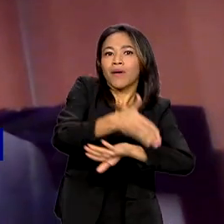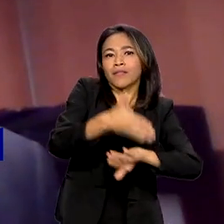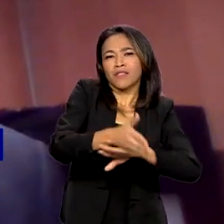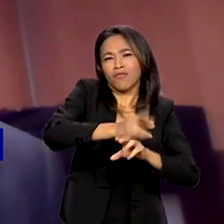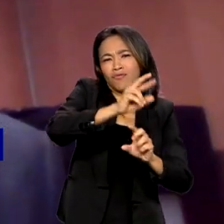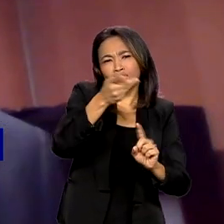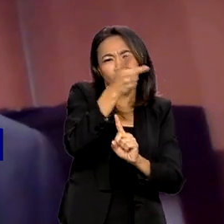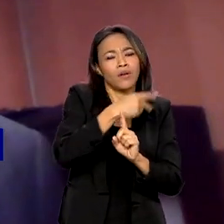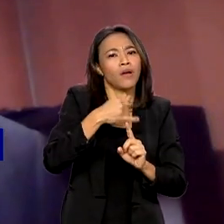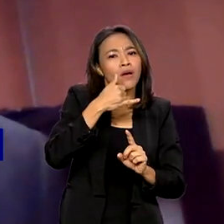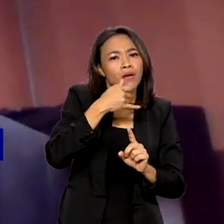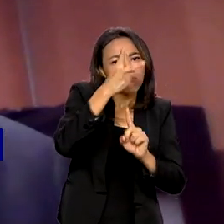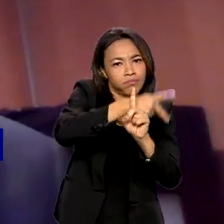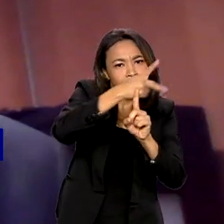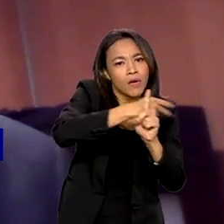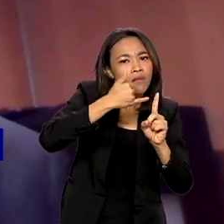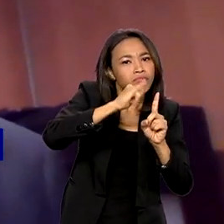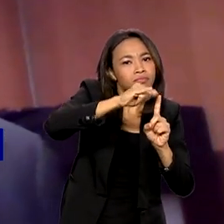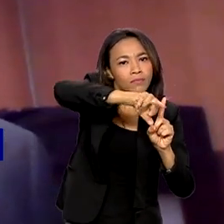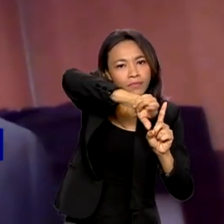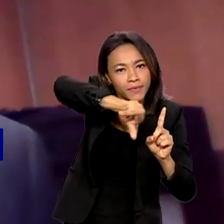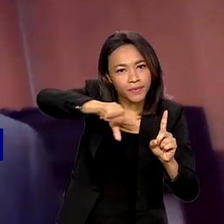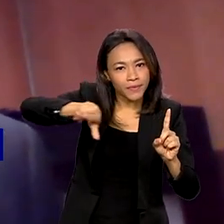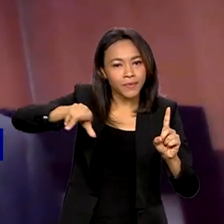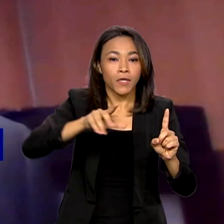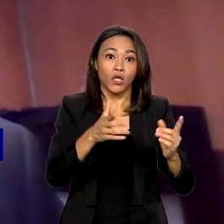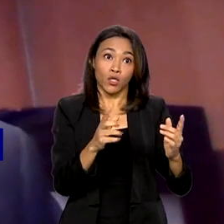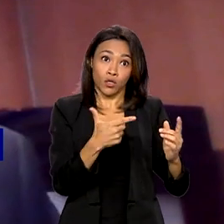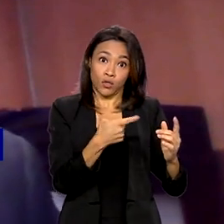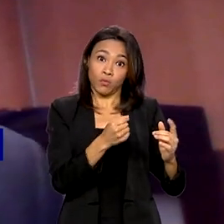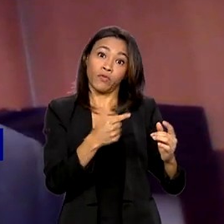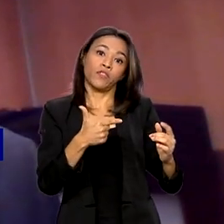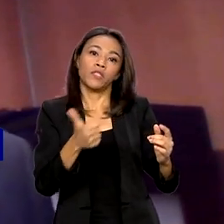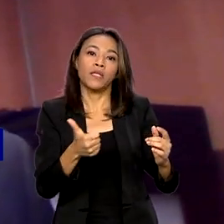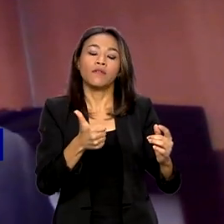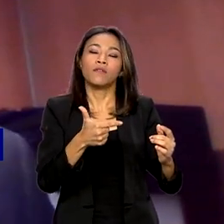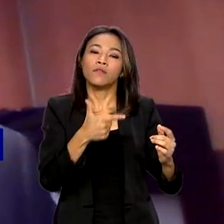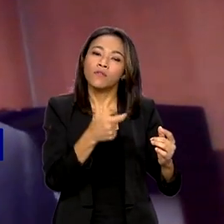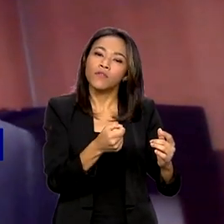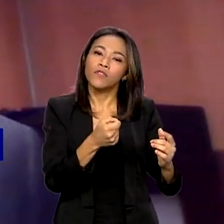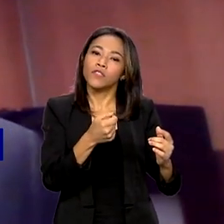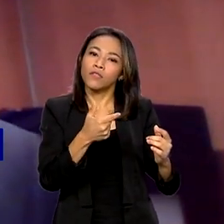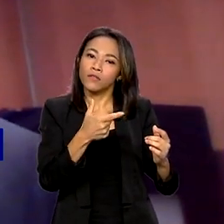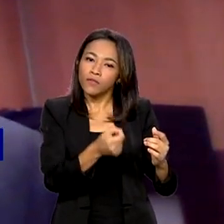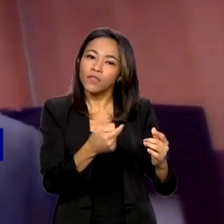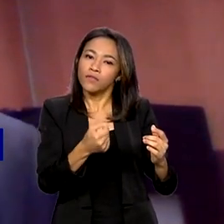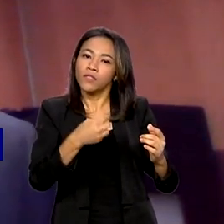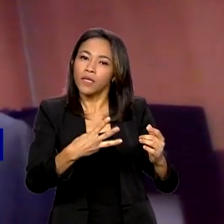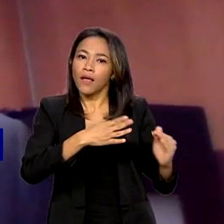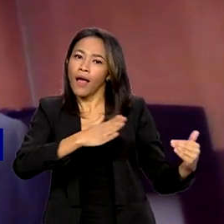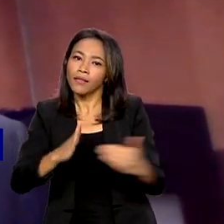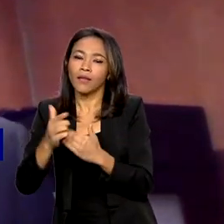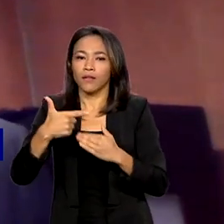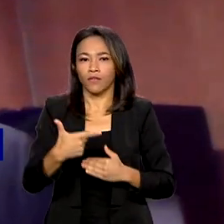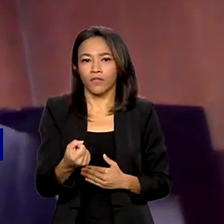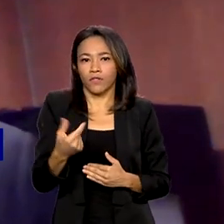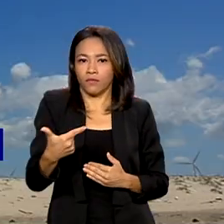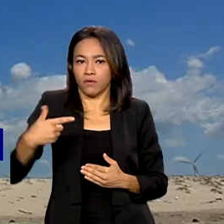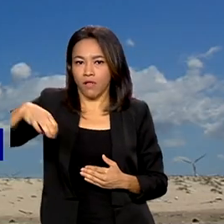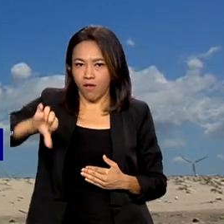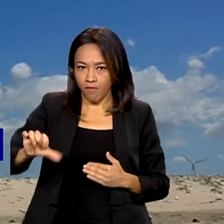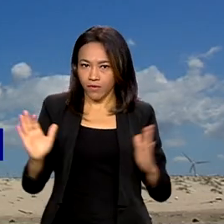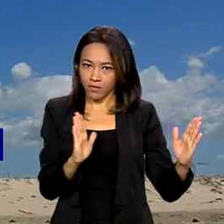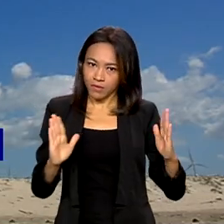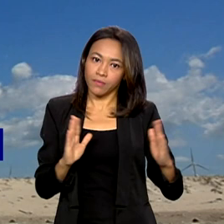fontes renováveis de 2023 até 2029, que é o horizonte de desenvolvimento desse plano de investimentos.